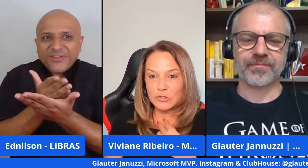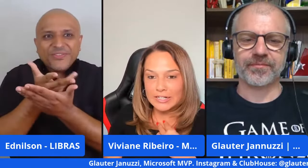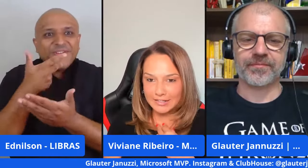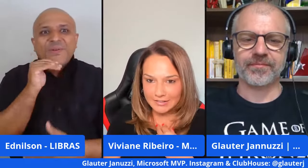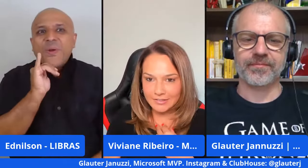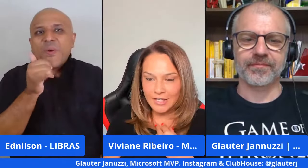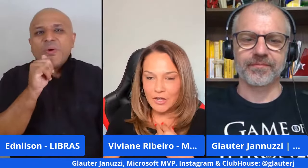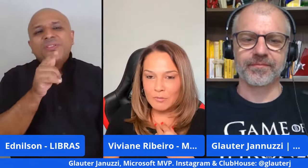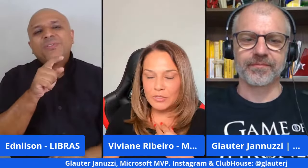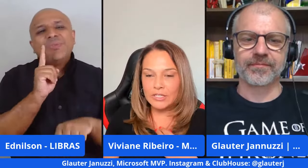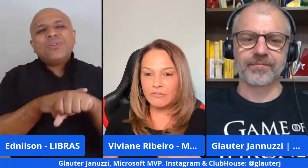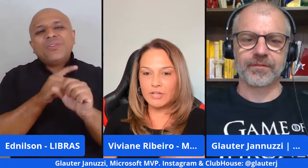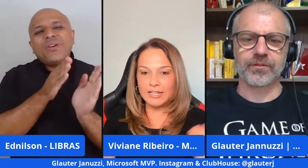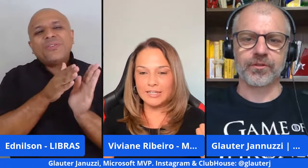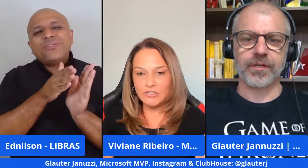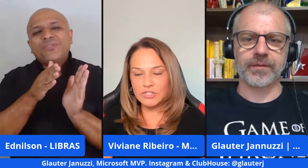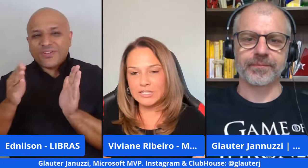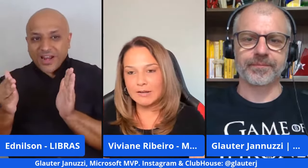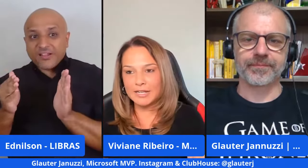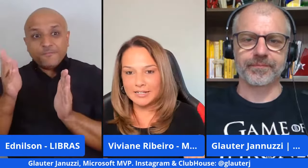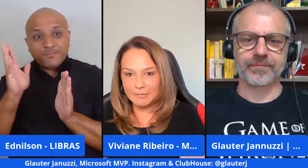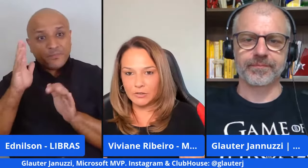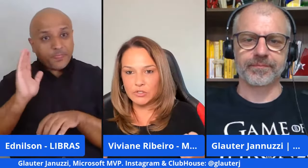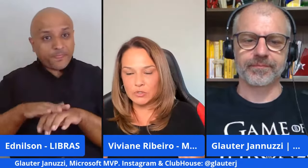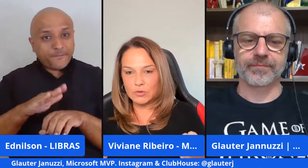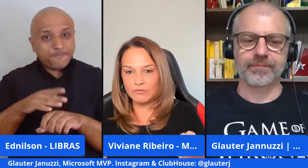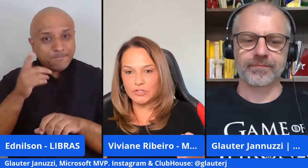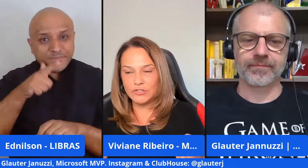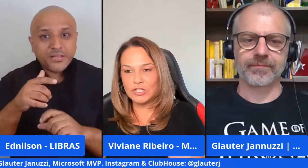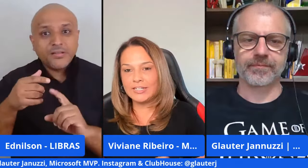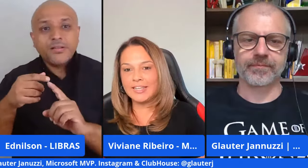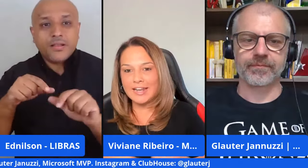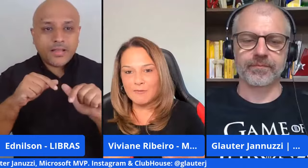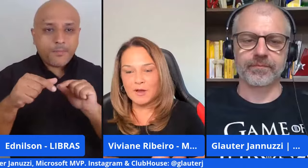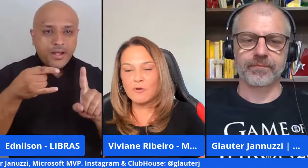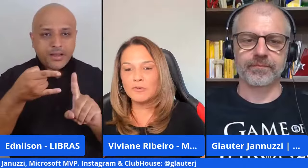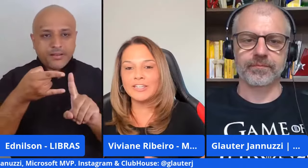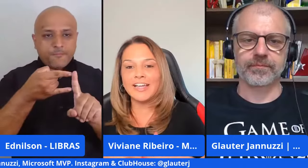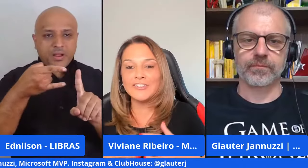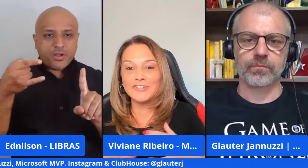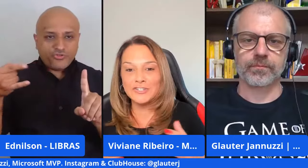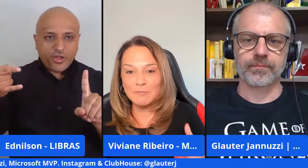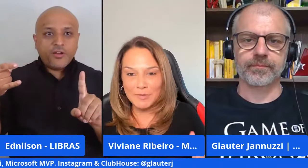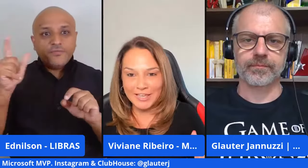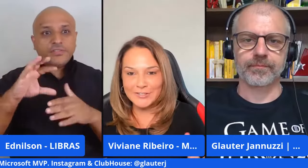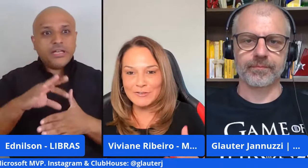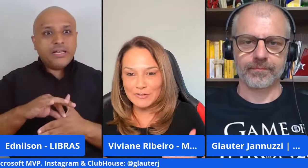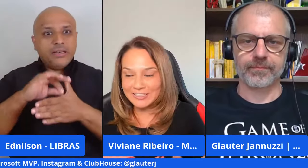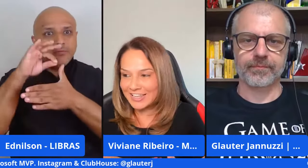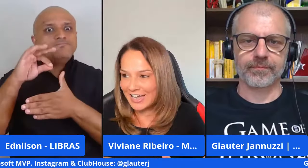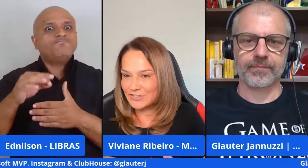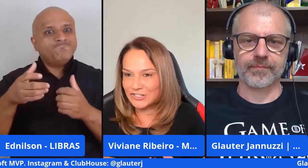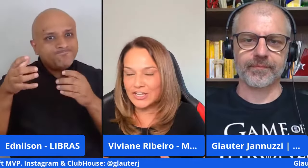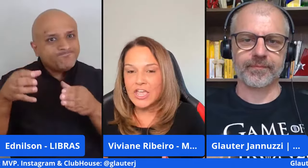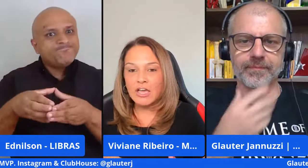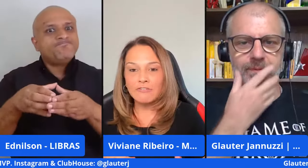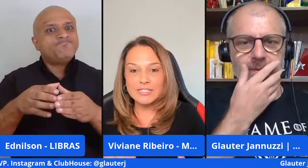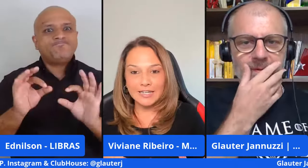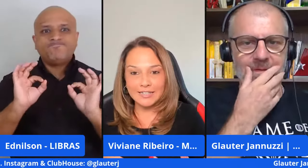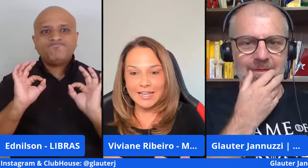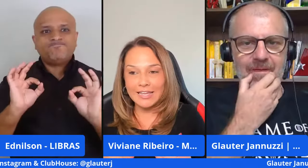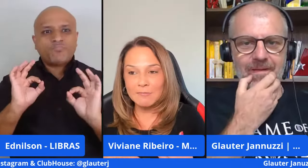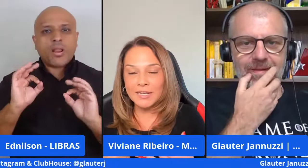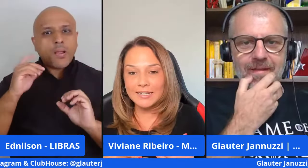nos conte da tua jornada porque além de você trabalhar na Microsoft de liderar uma comunidade de peso e fantástica